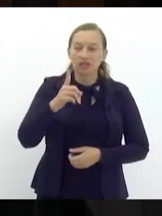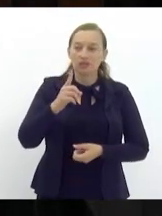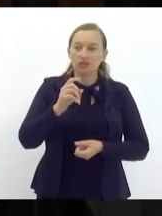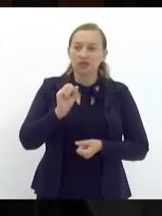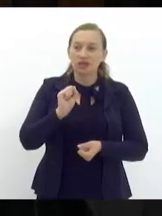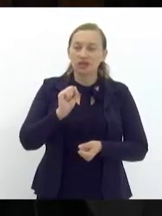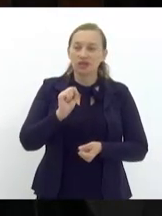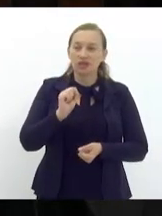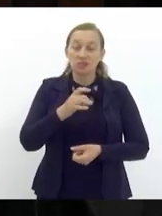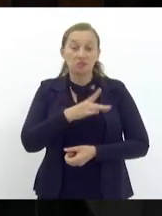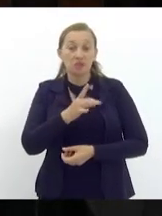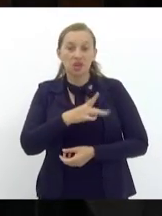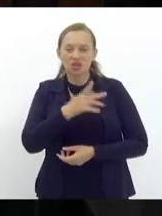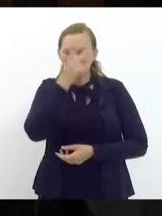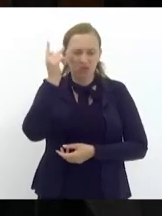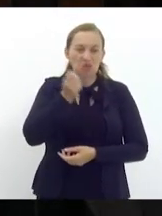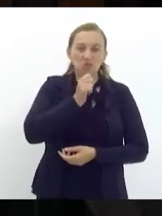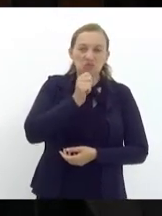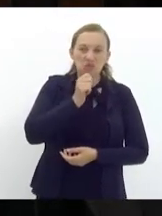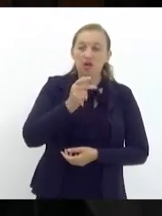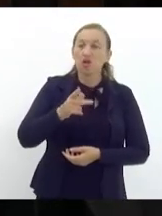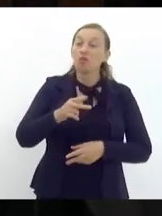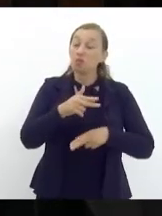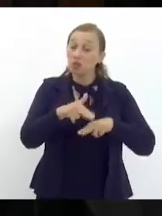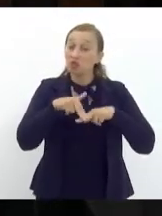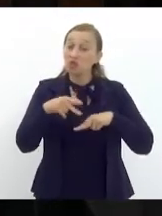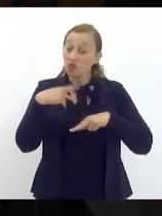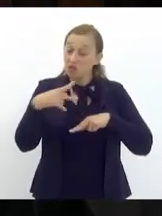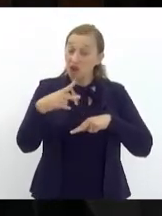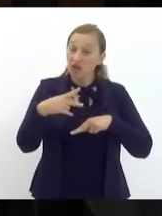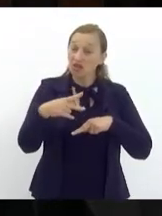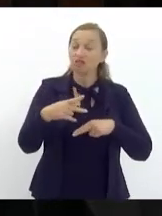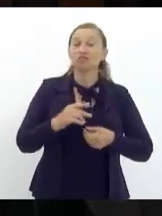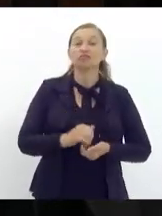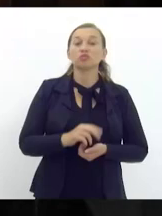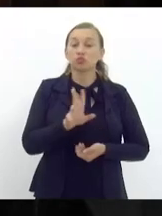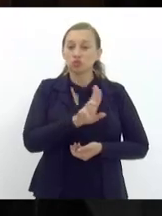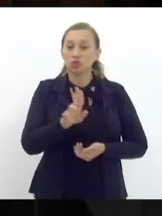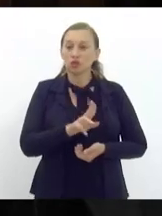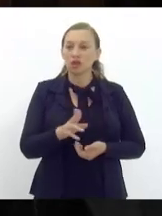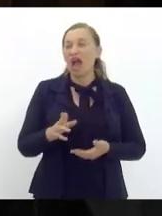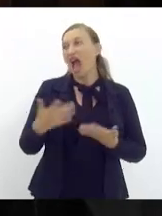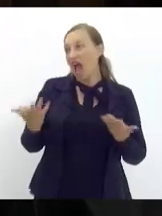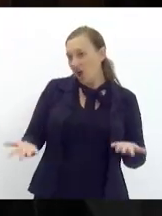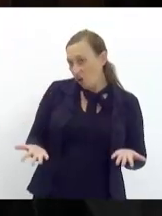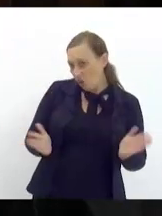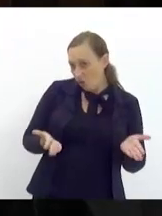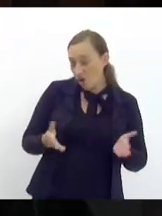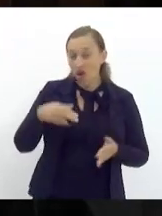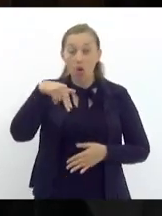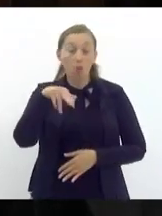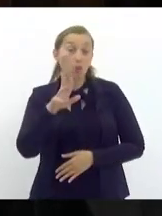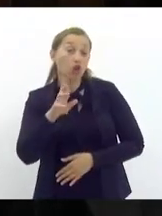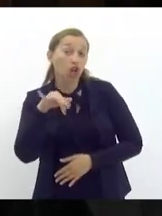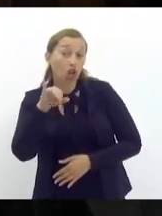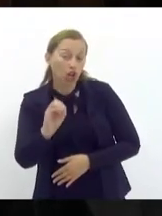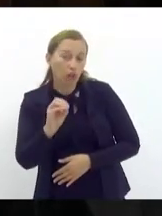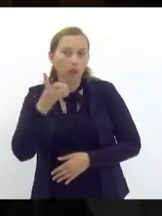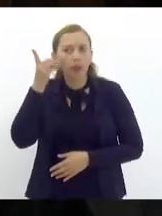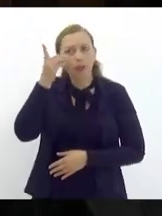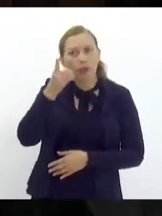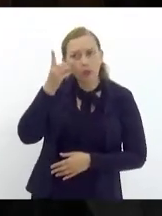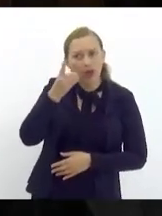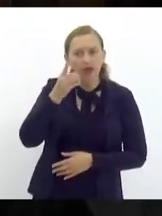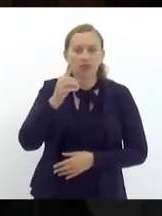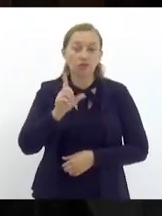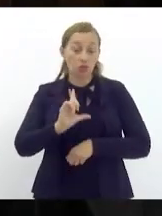por isso que eu venho aqui e falo e dou nome aos bois agora não adianta seu Murilinho para mim você é um deputadinho e com